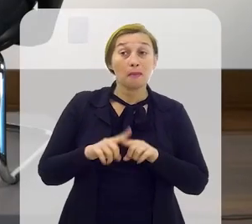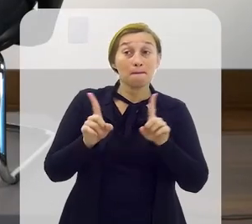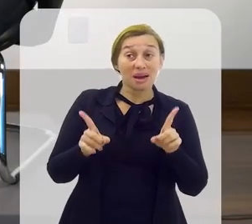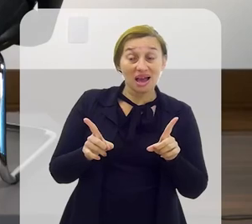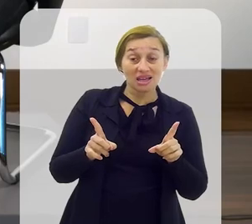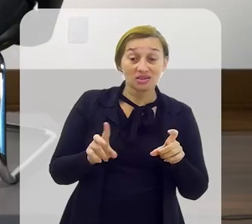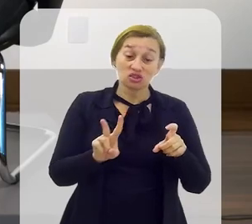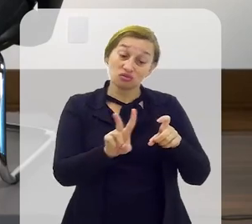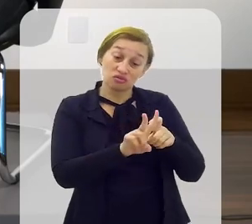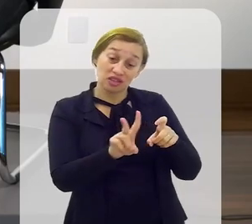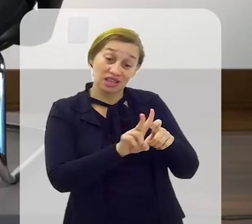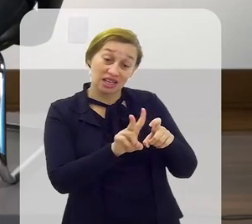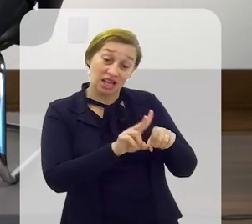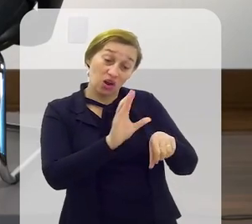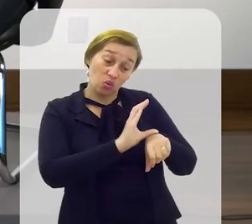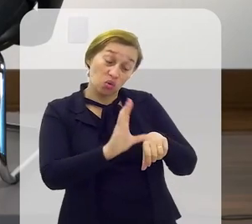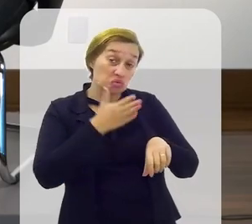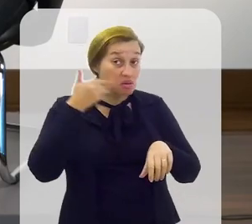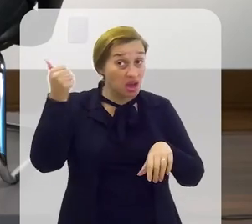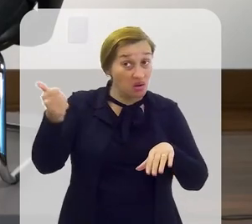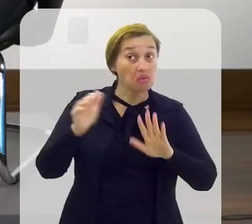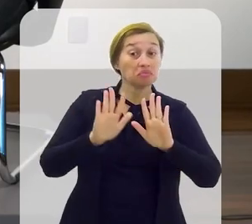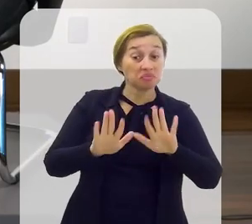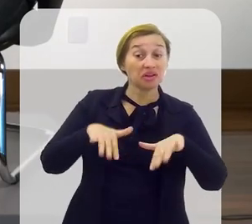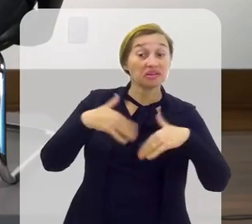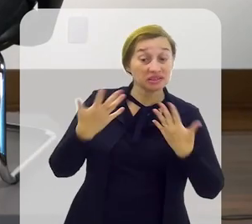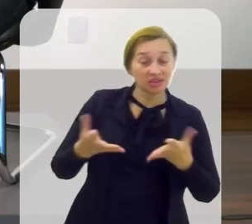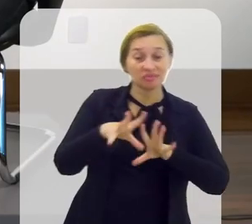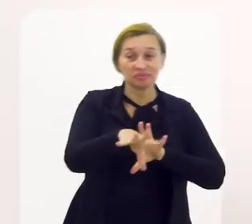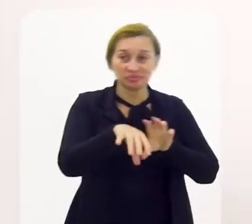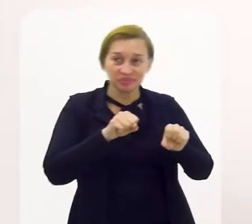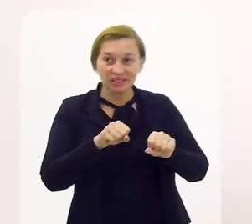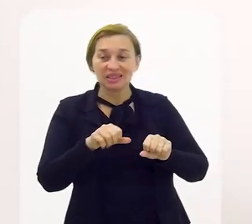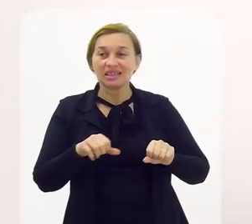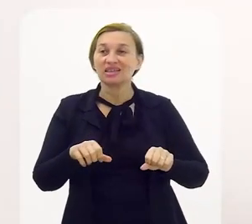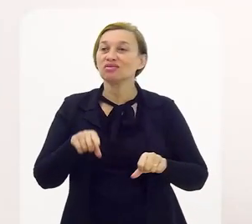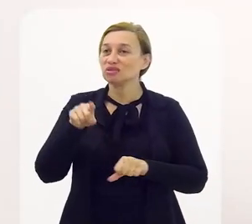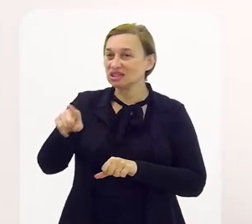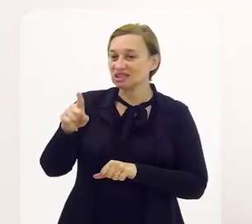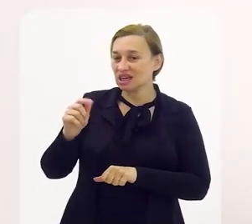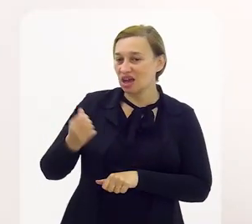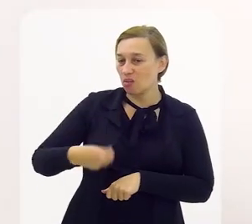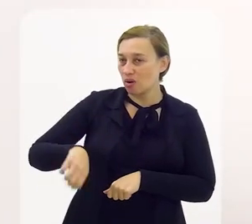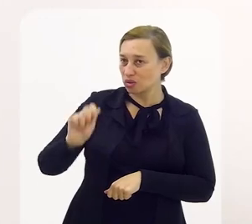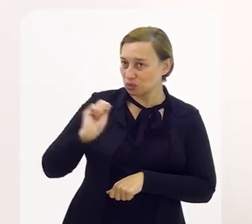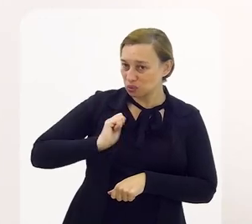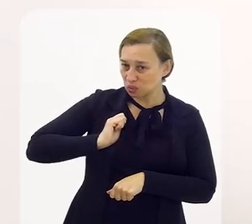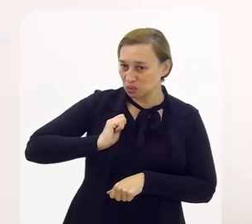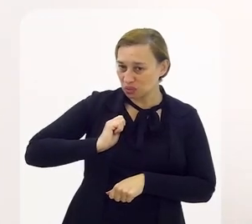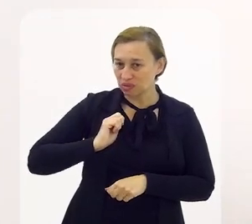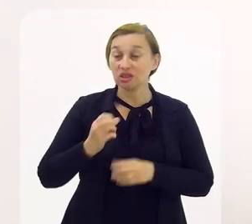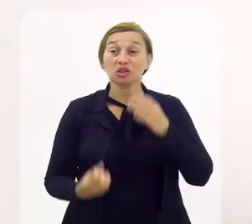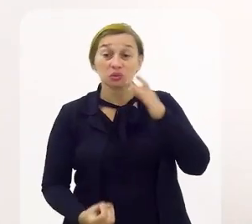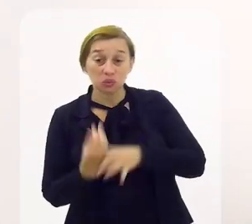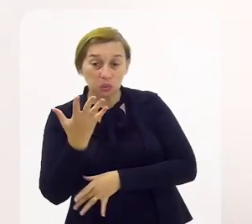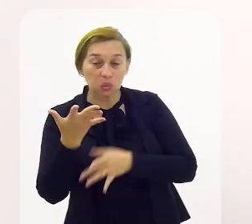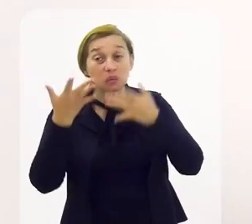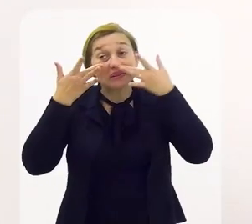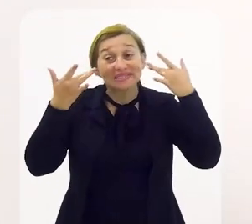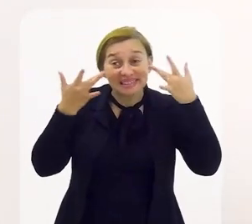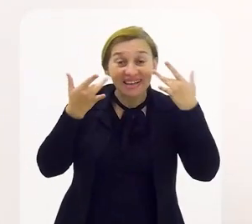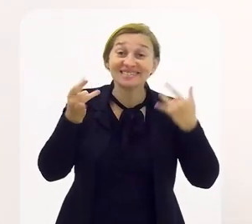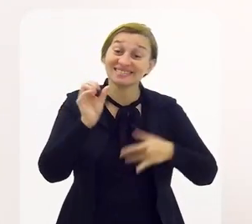sei se Talvez como veterinário Fosse melhor Mais fácil Entrando nisso Você então é um ator Oriundo do teatro